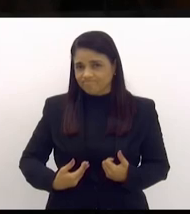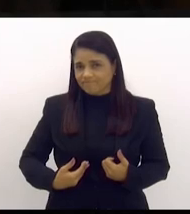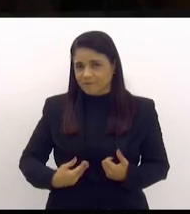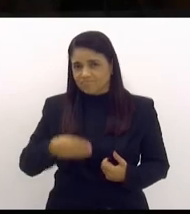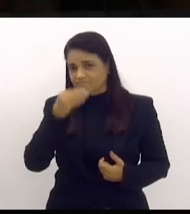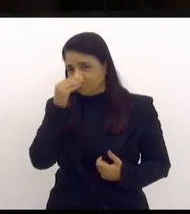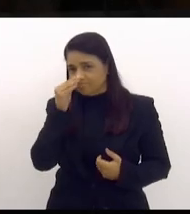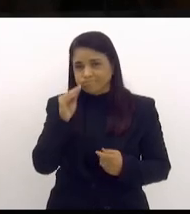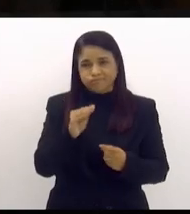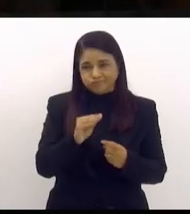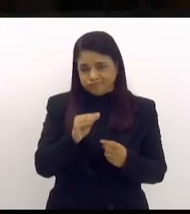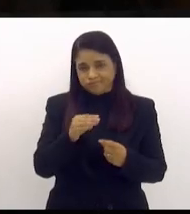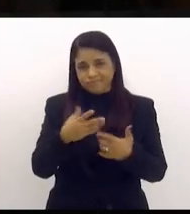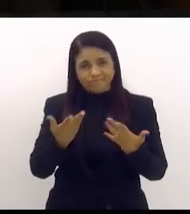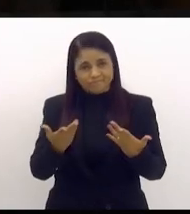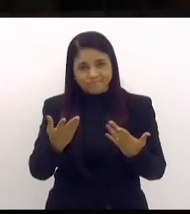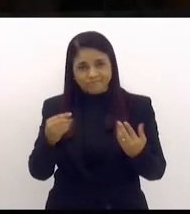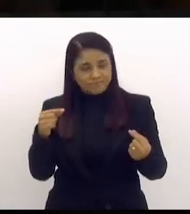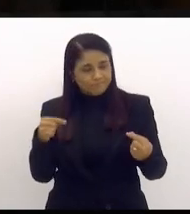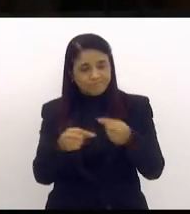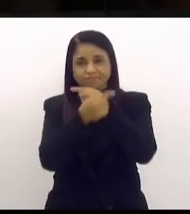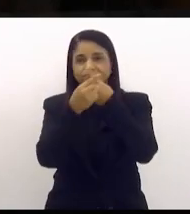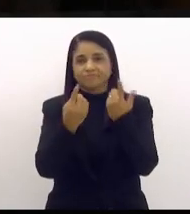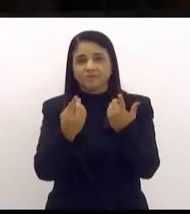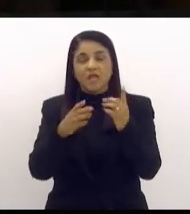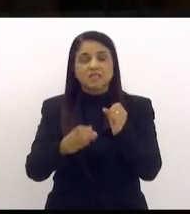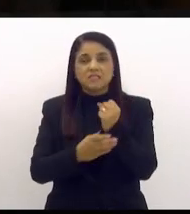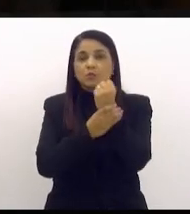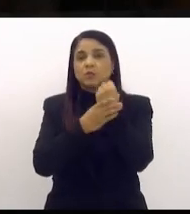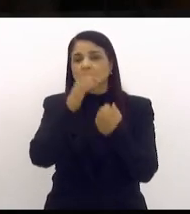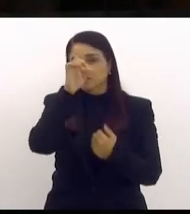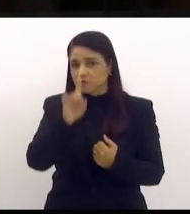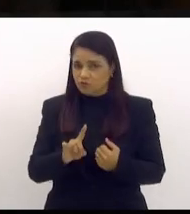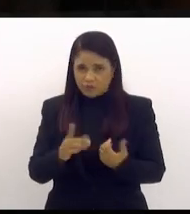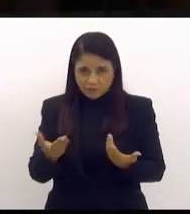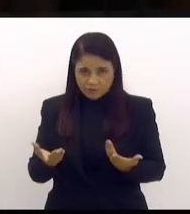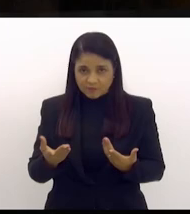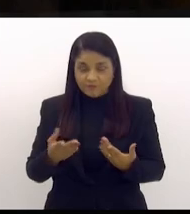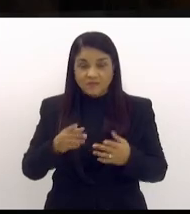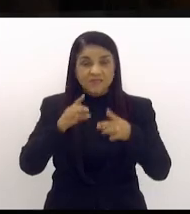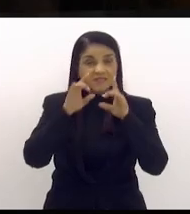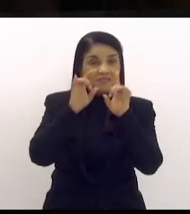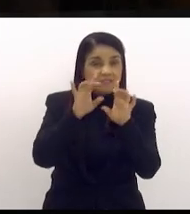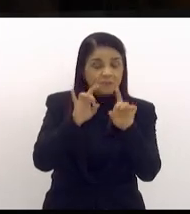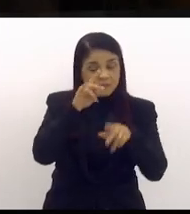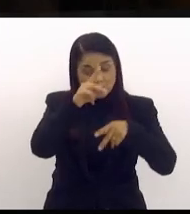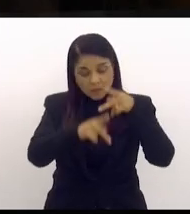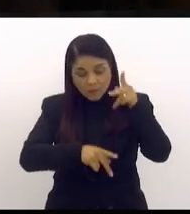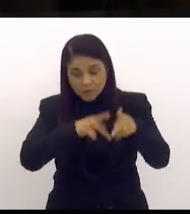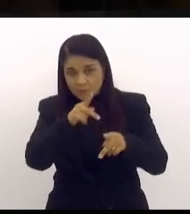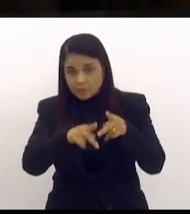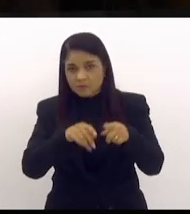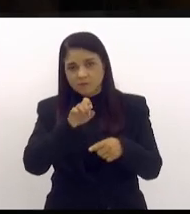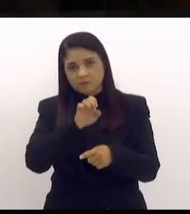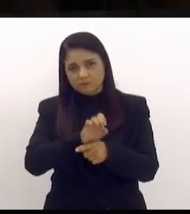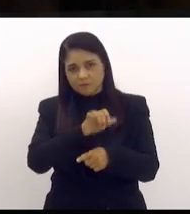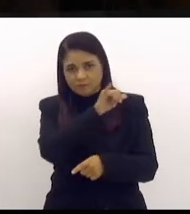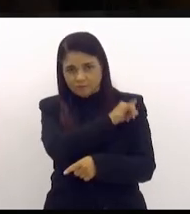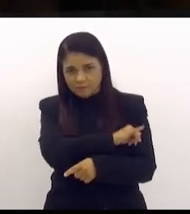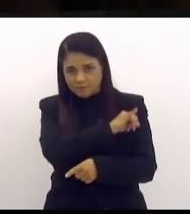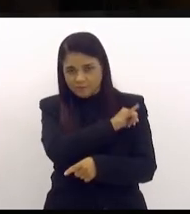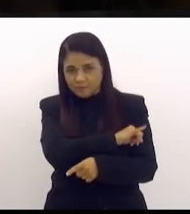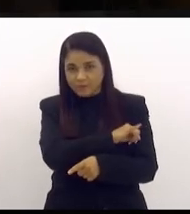incompatível com a segurança dos direitos, em especial da população do Estado do Rio de Janeiro,